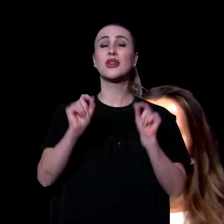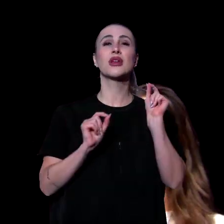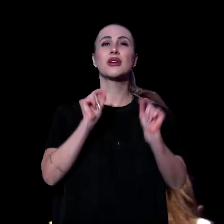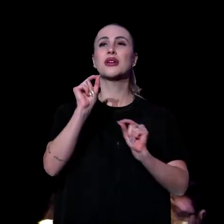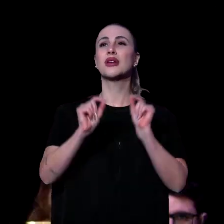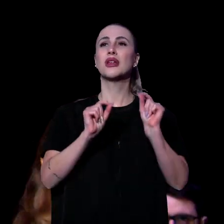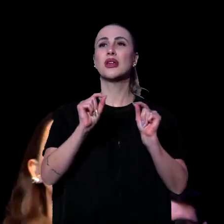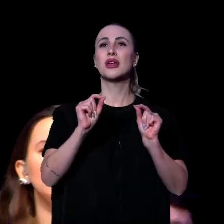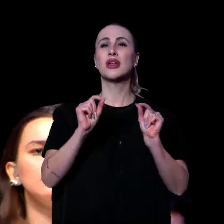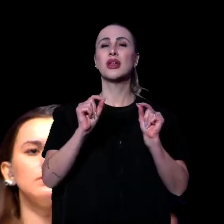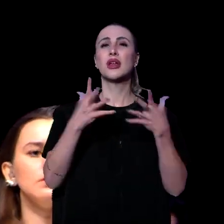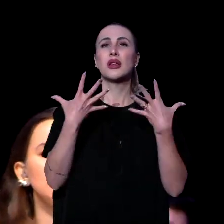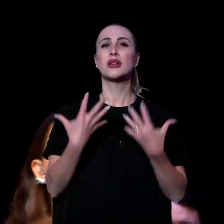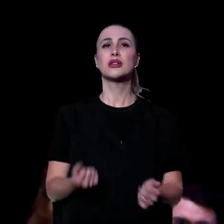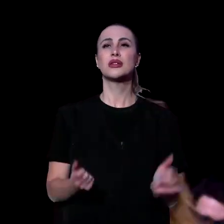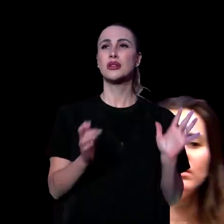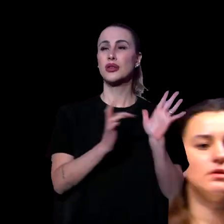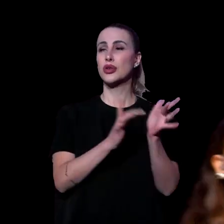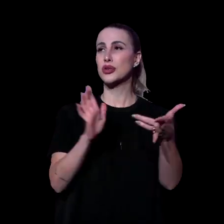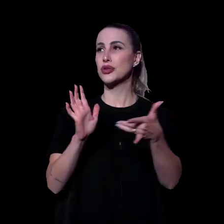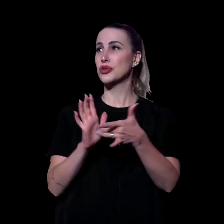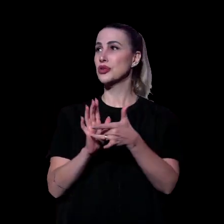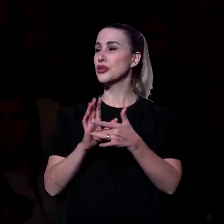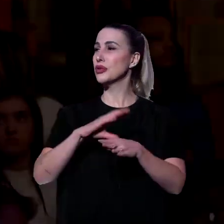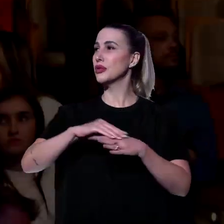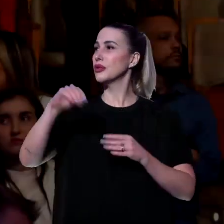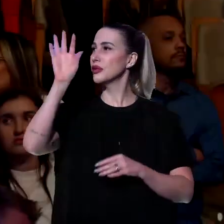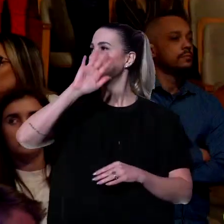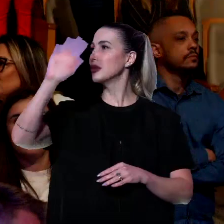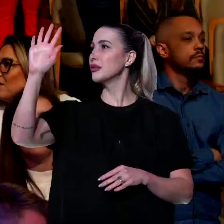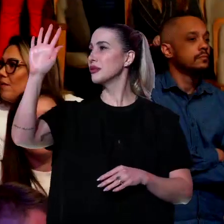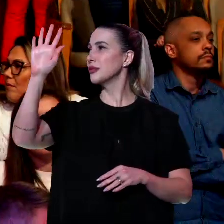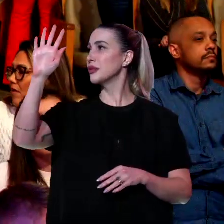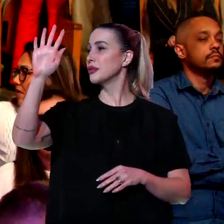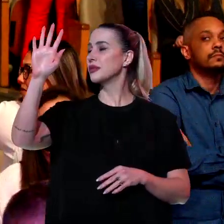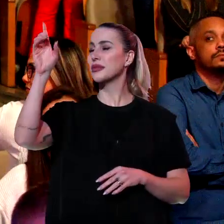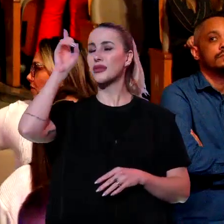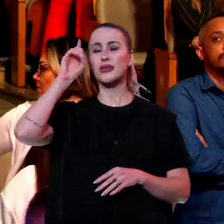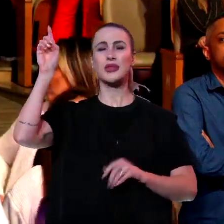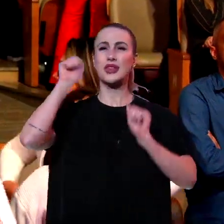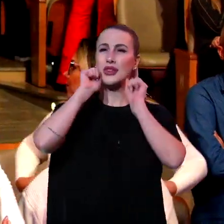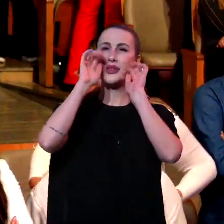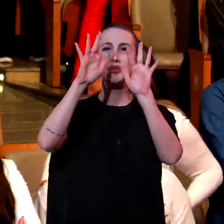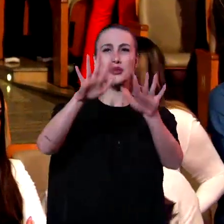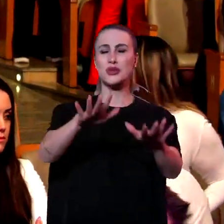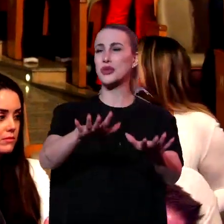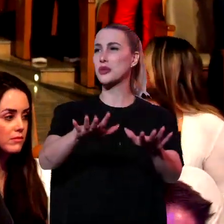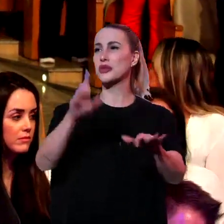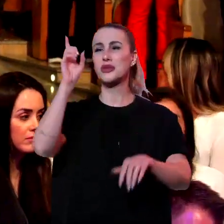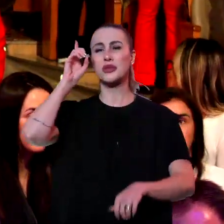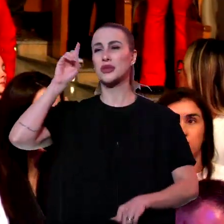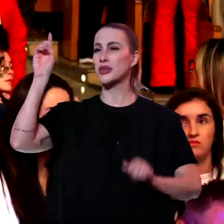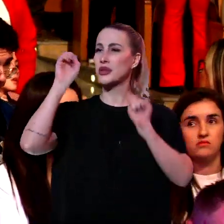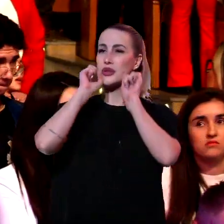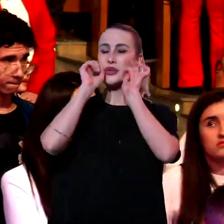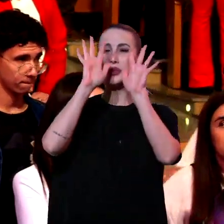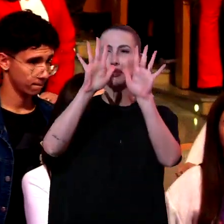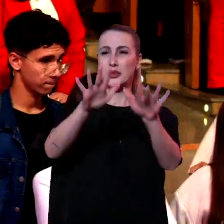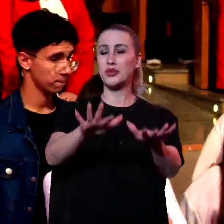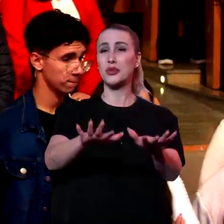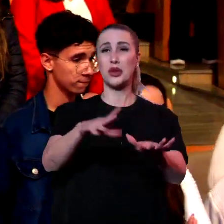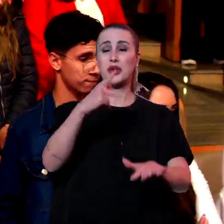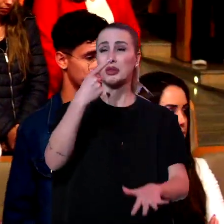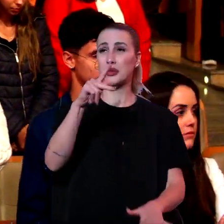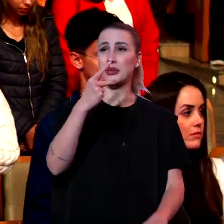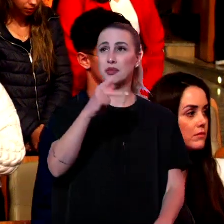quer entregar a vida a Jesus? Deus abençoe. Aqui, Deus abençoe, meu irmão. Lá no fundo, Deus abençoe, minha irmã. Deus abençoe a sua